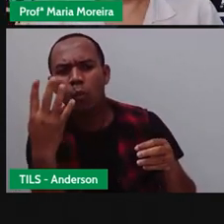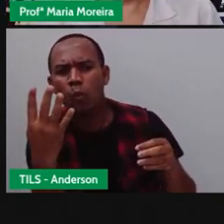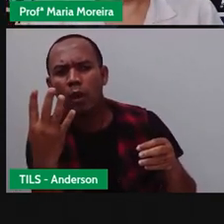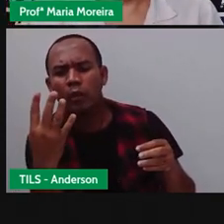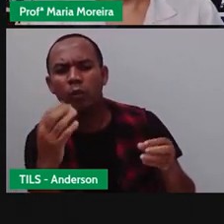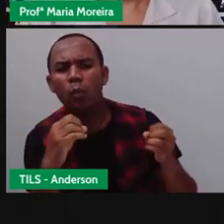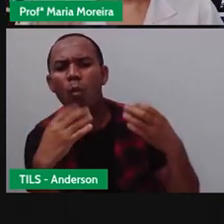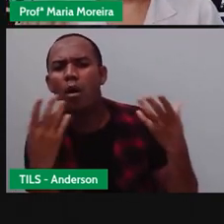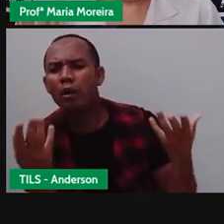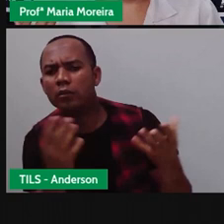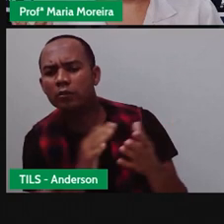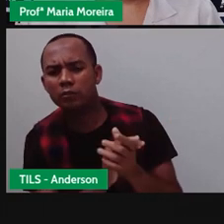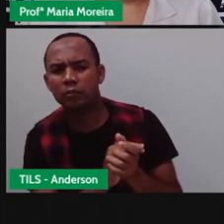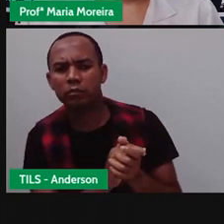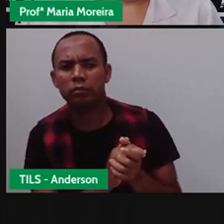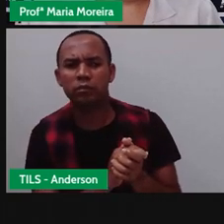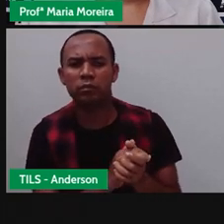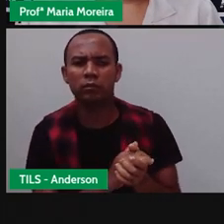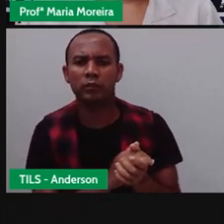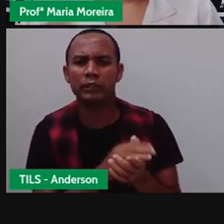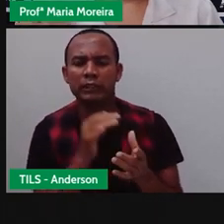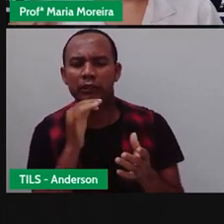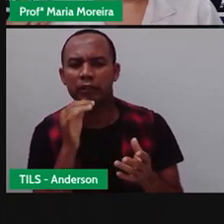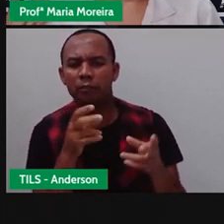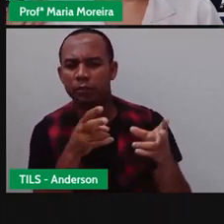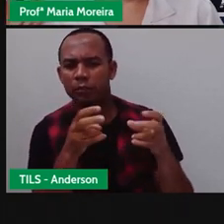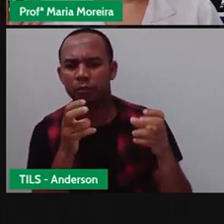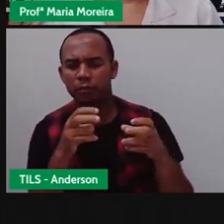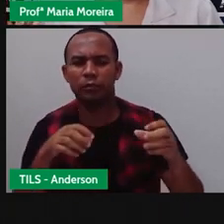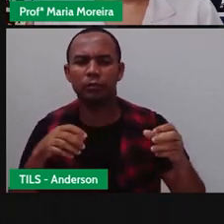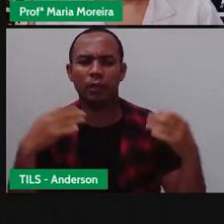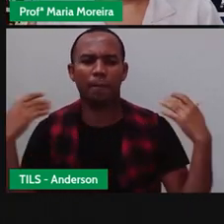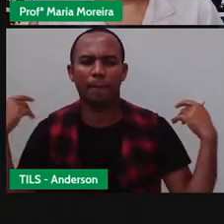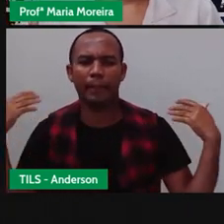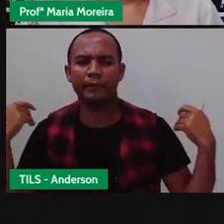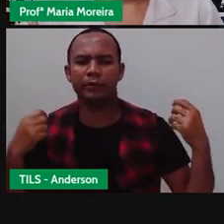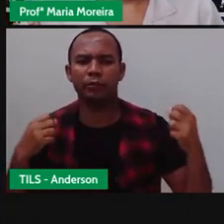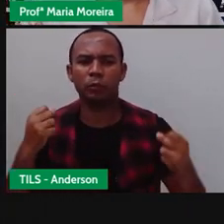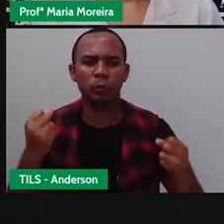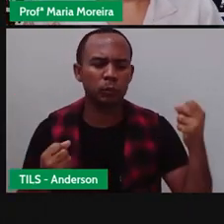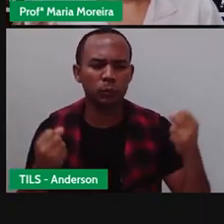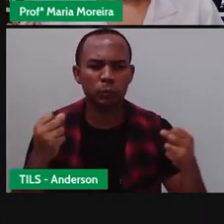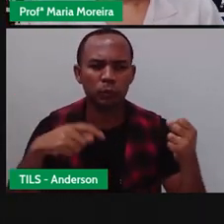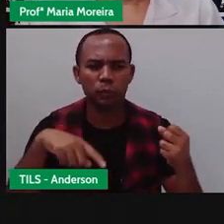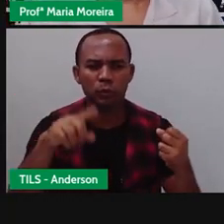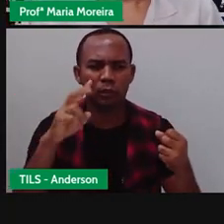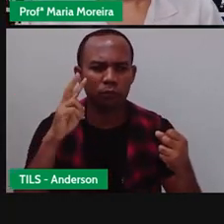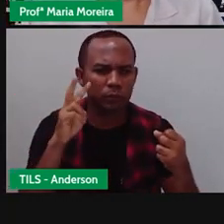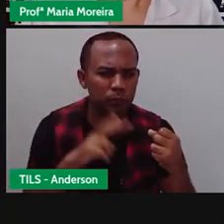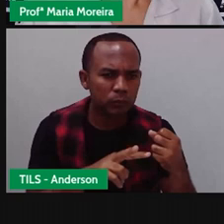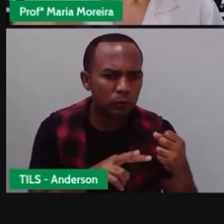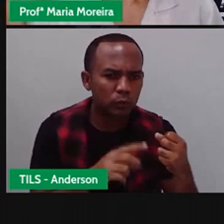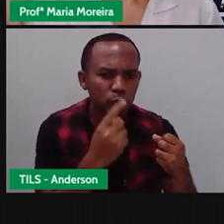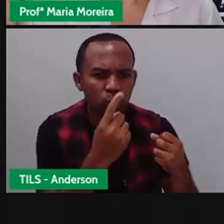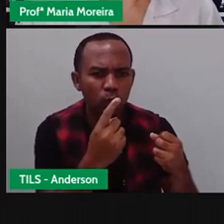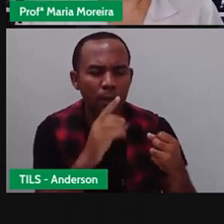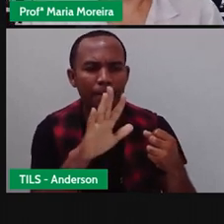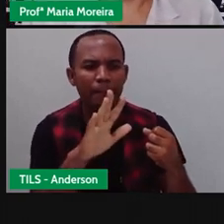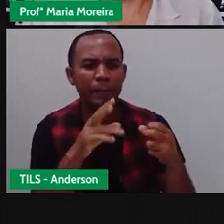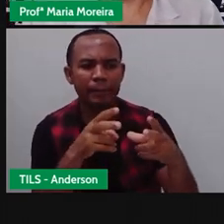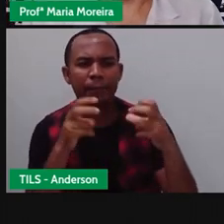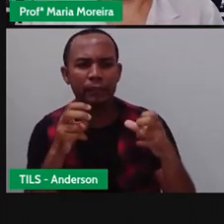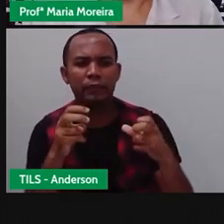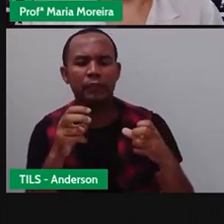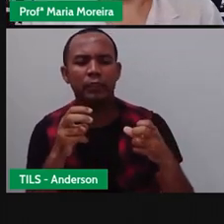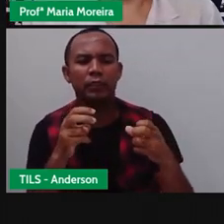marcas aí de um quadriciclo, mas depois eu percebi que eram dois, né? E quantas